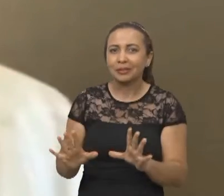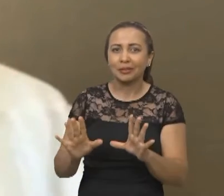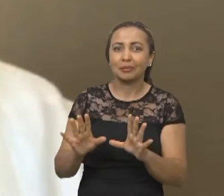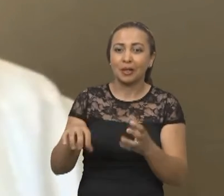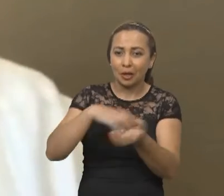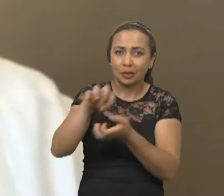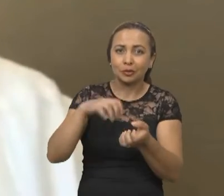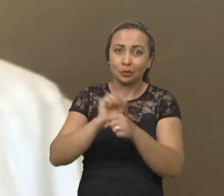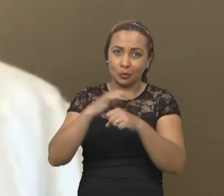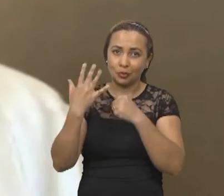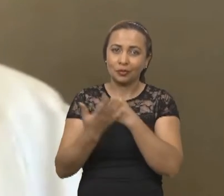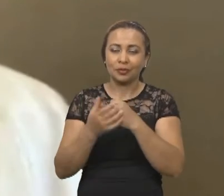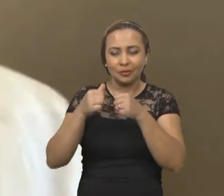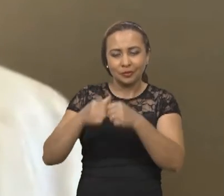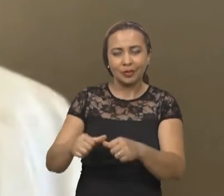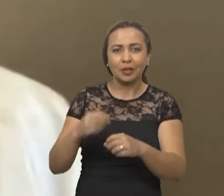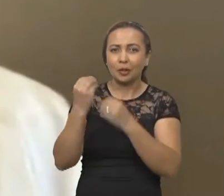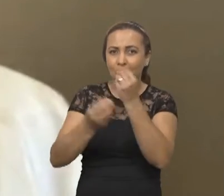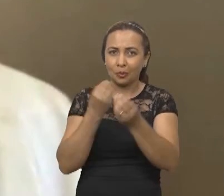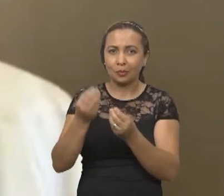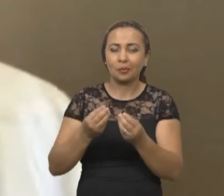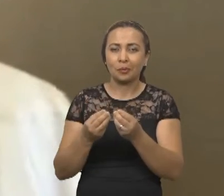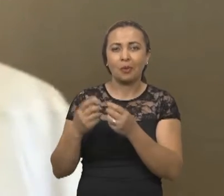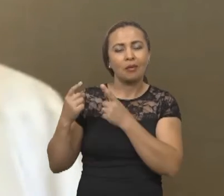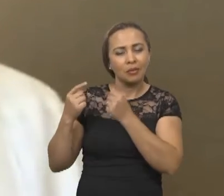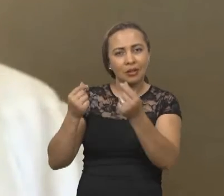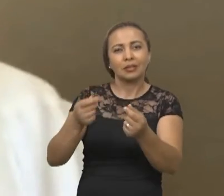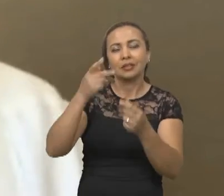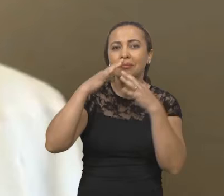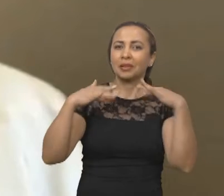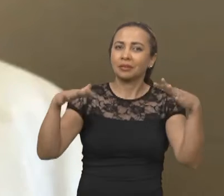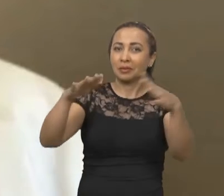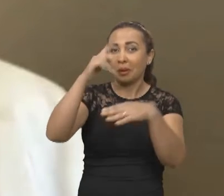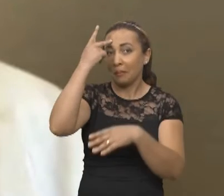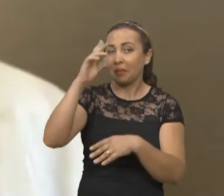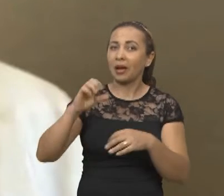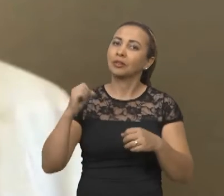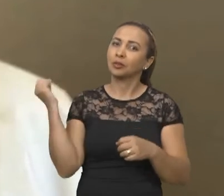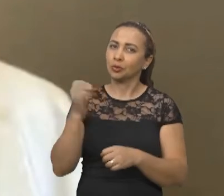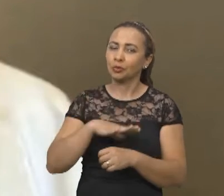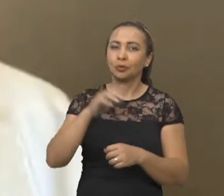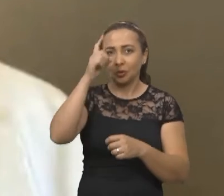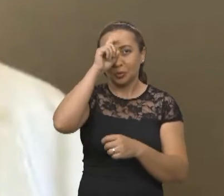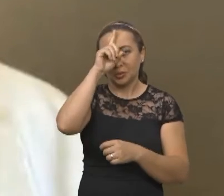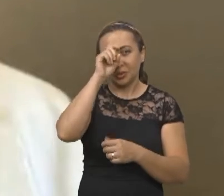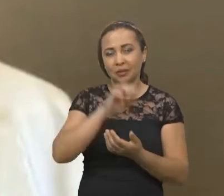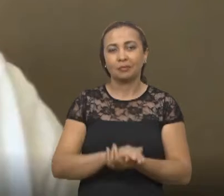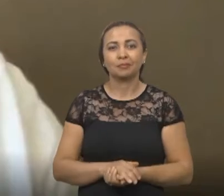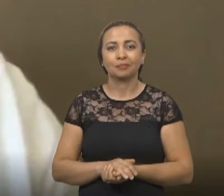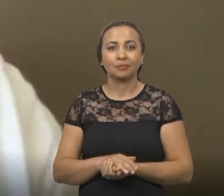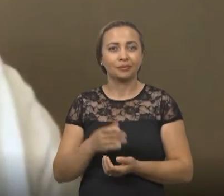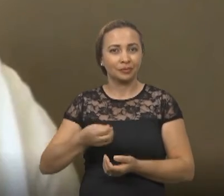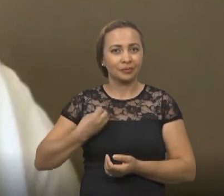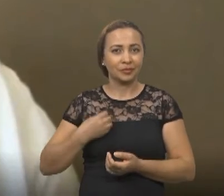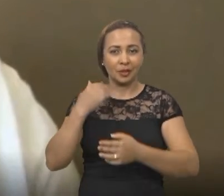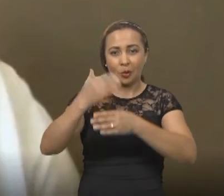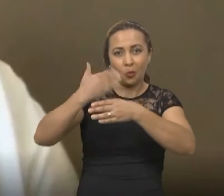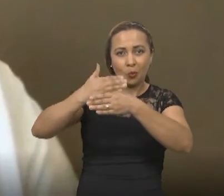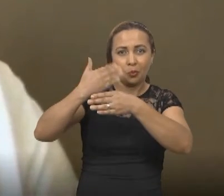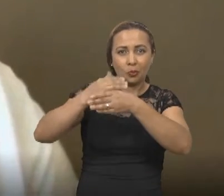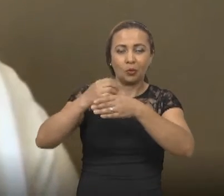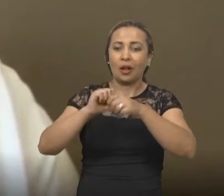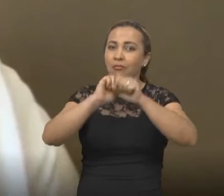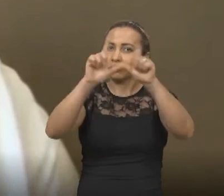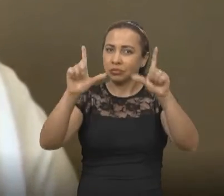para resolver a crise da Covid fique como um legado da pandemia para a modernização dos hospitais. A está construindo